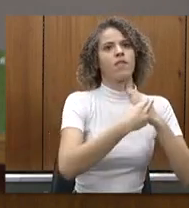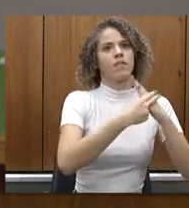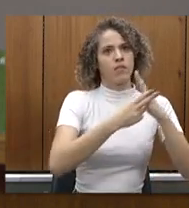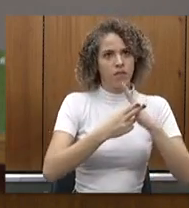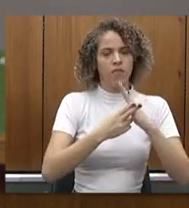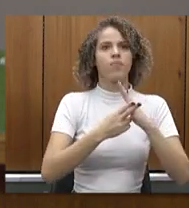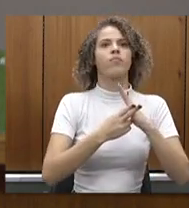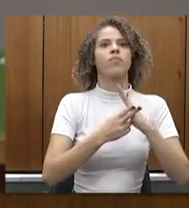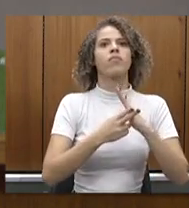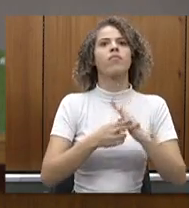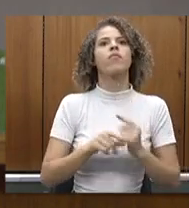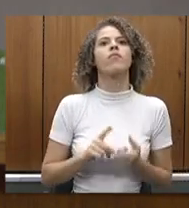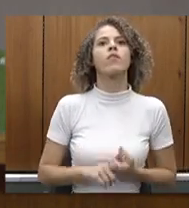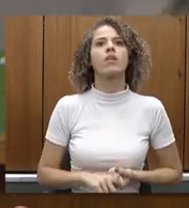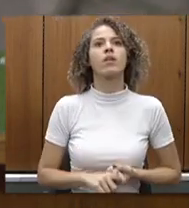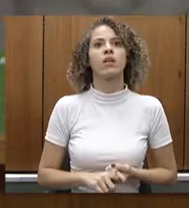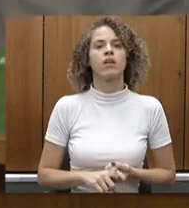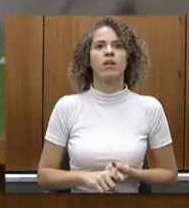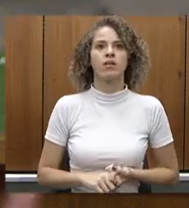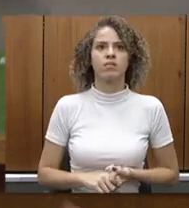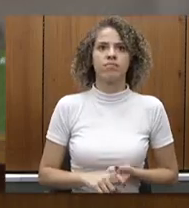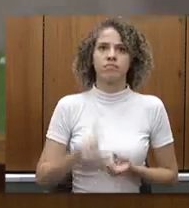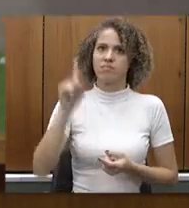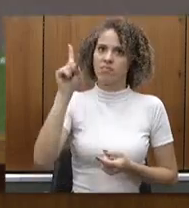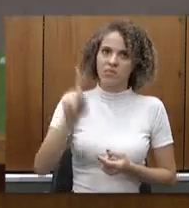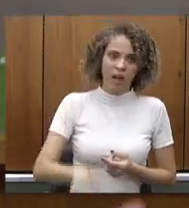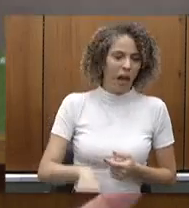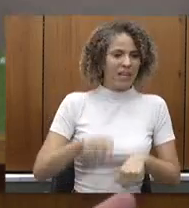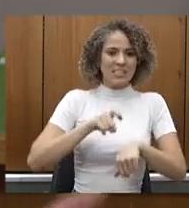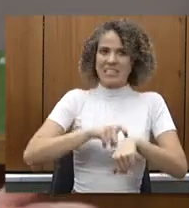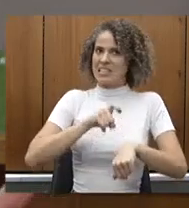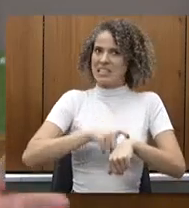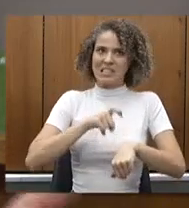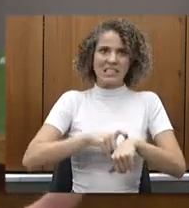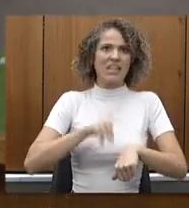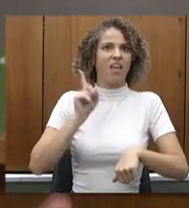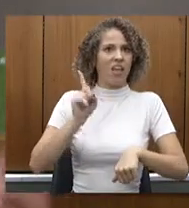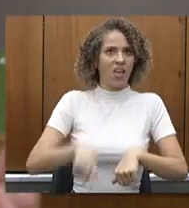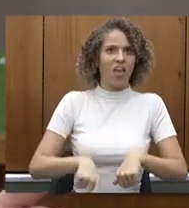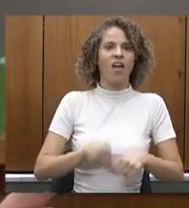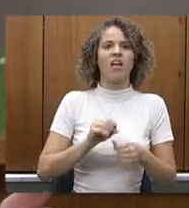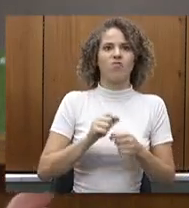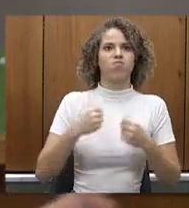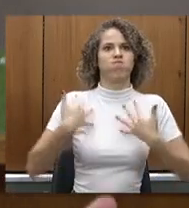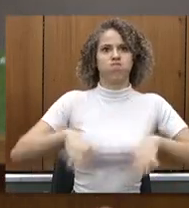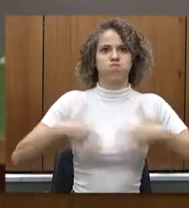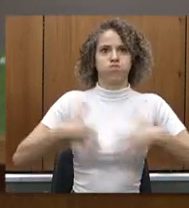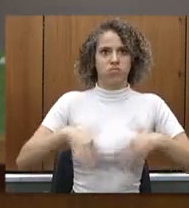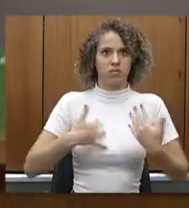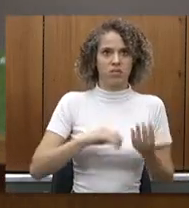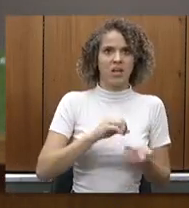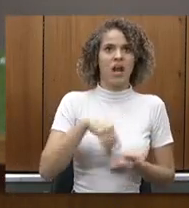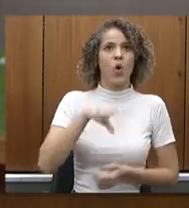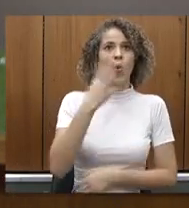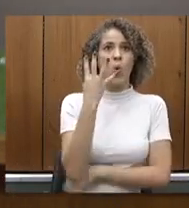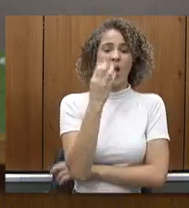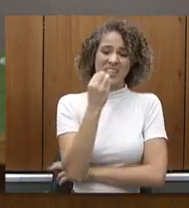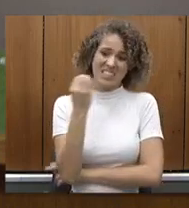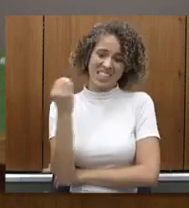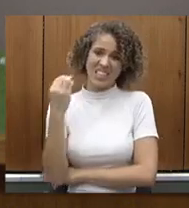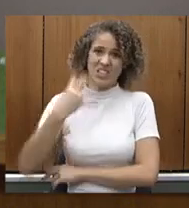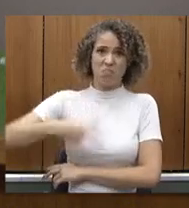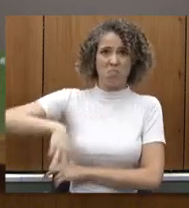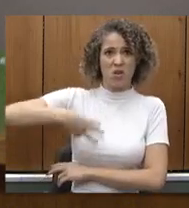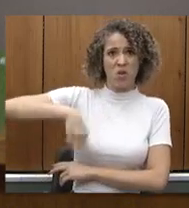pediatria então assim é um aumento enorme e o financiamento da atenção primária da UBS você viu são mais de 400 milhões de reais